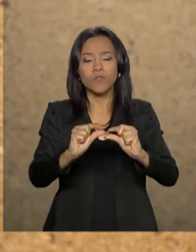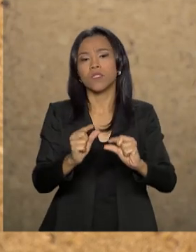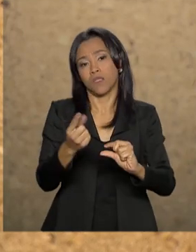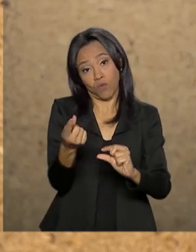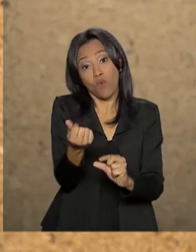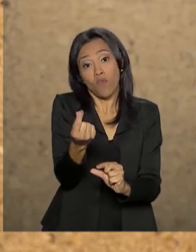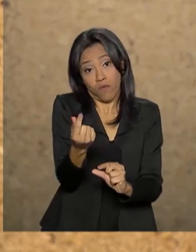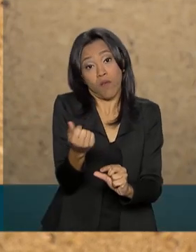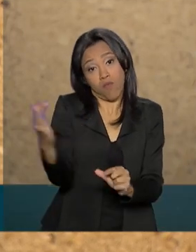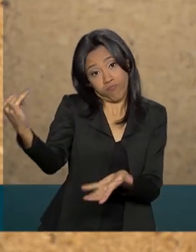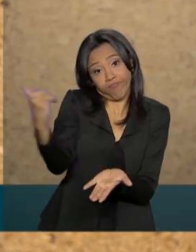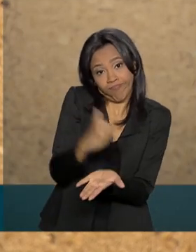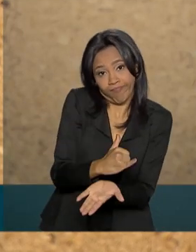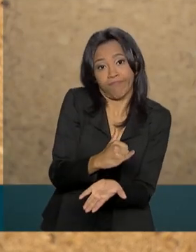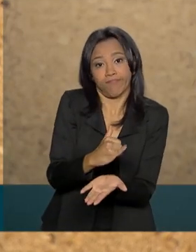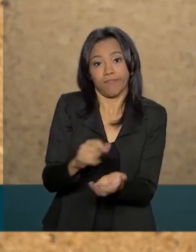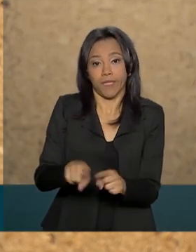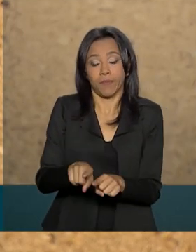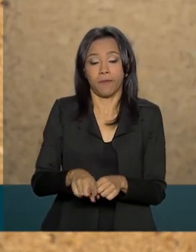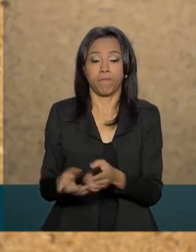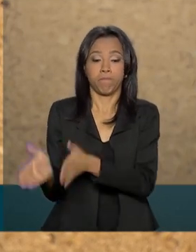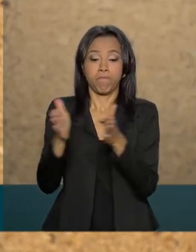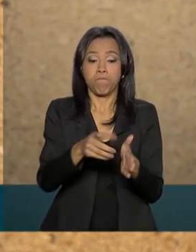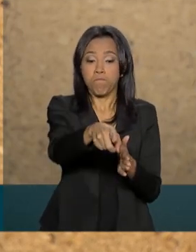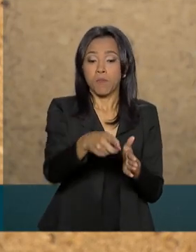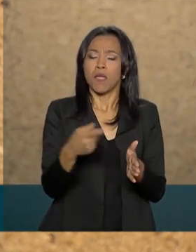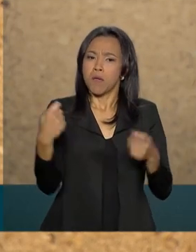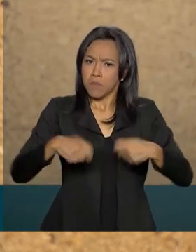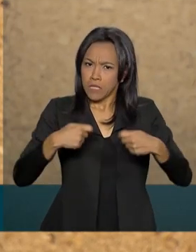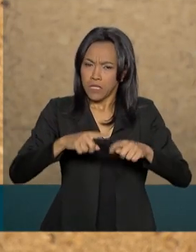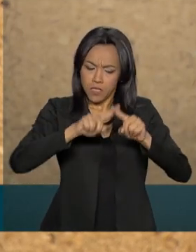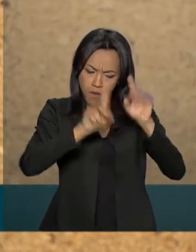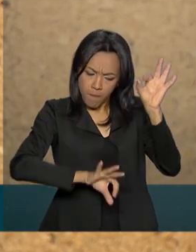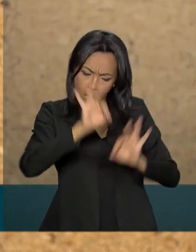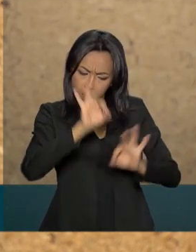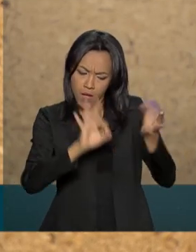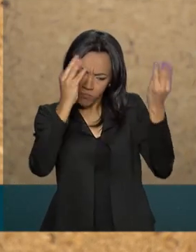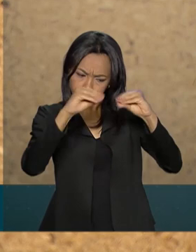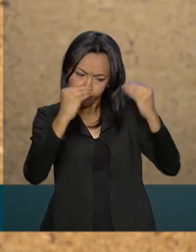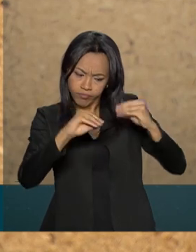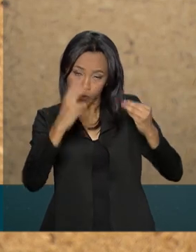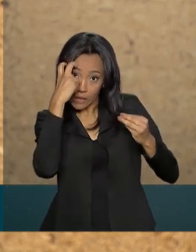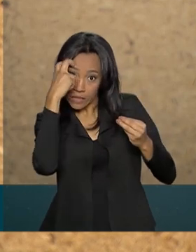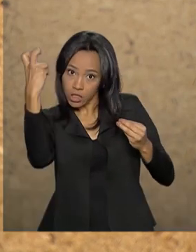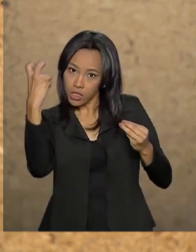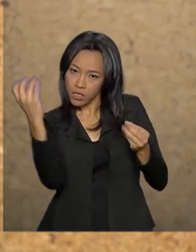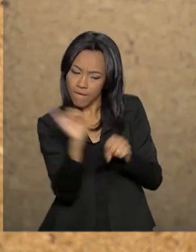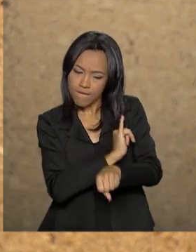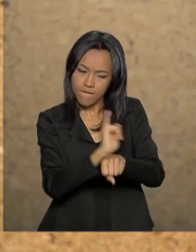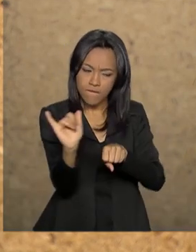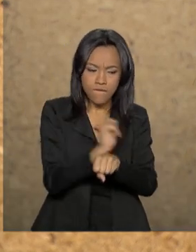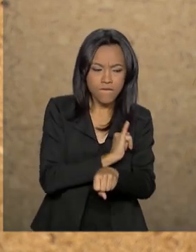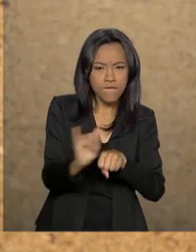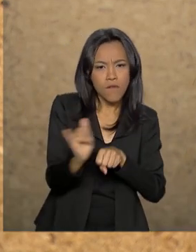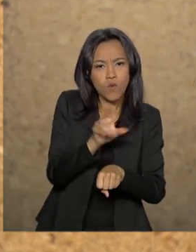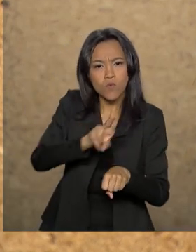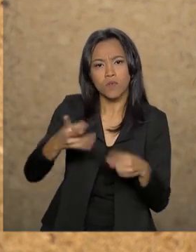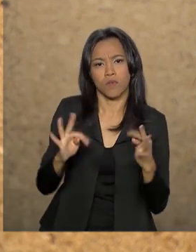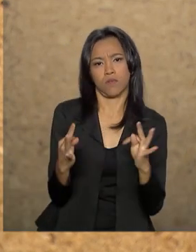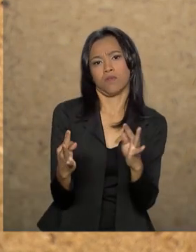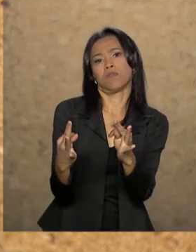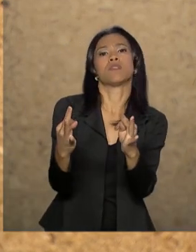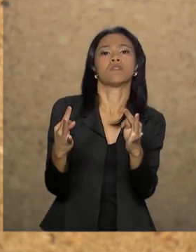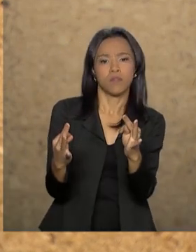ações estratégicas planejadas, sobretudo com inteligência, inovação, tecnologia,